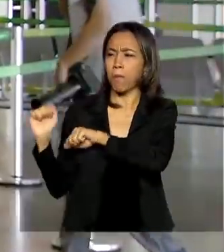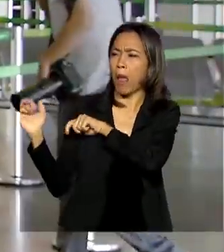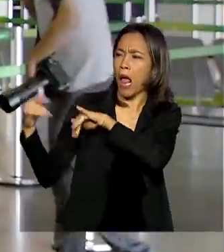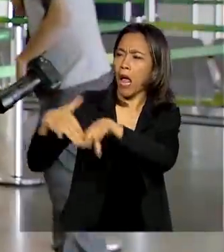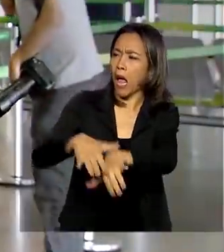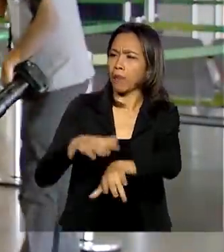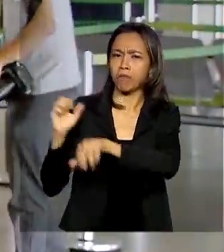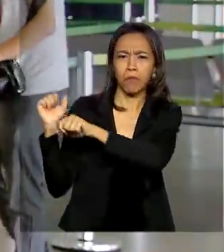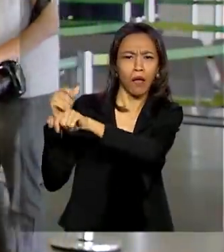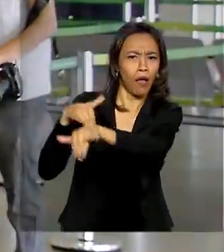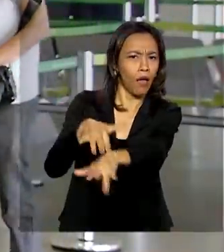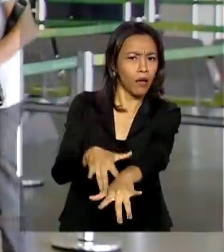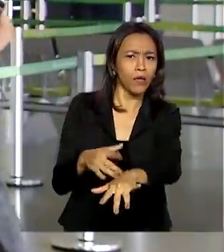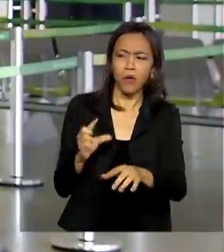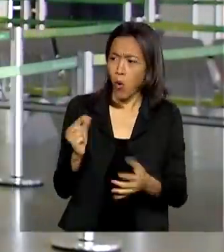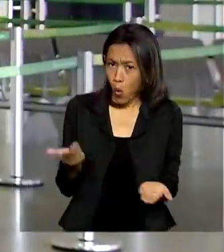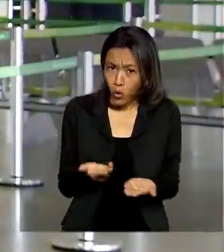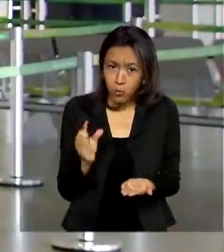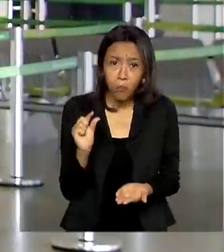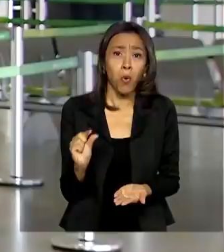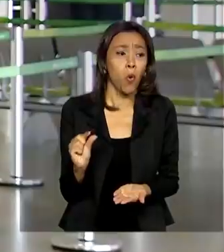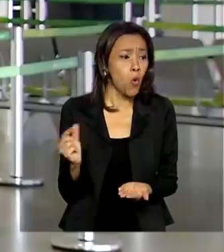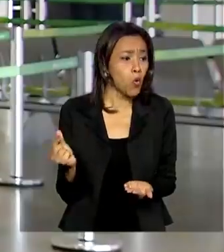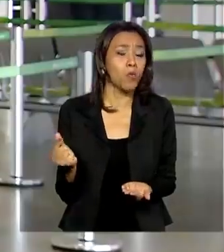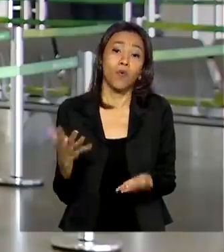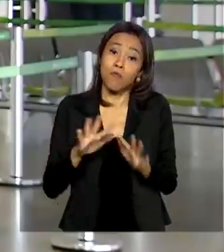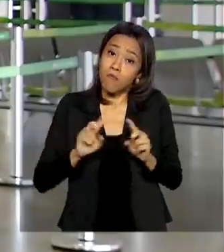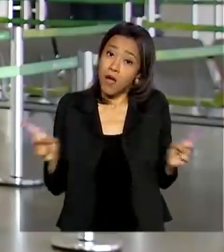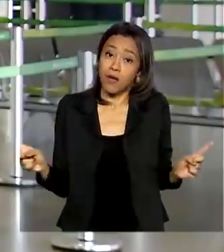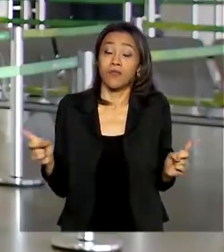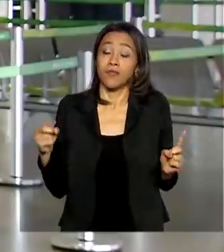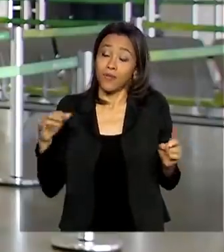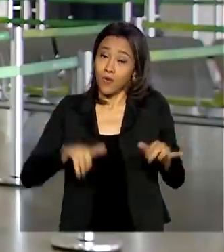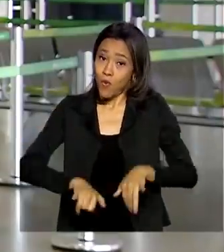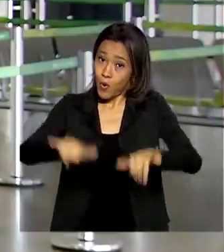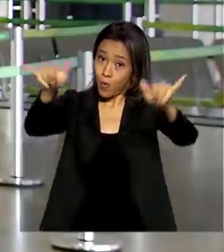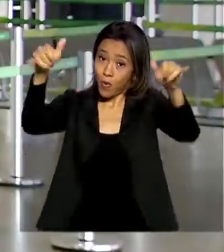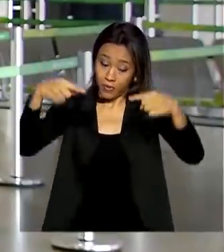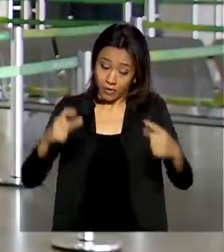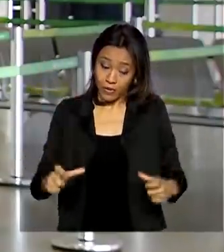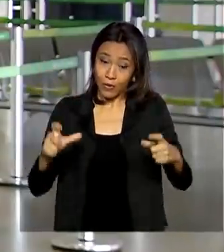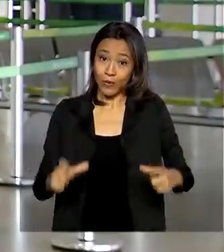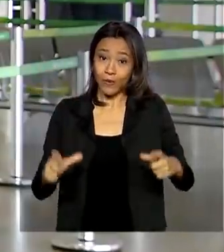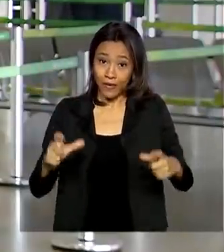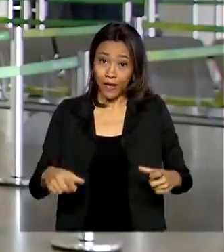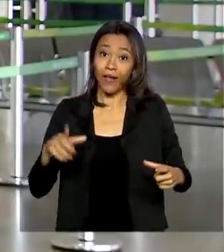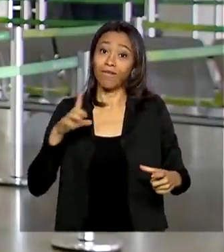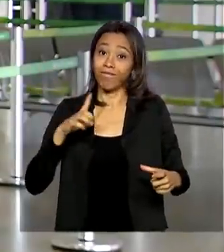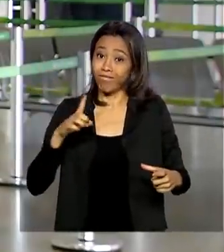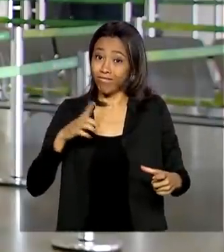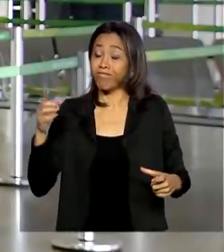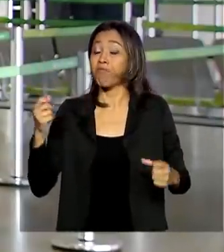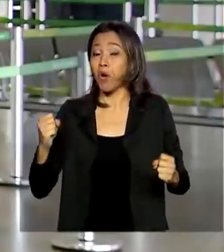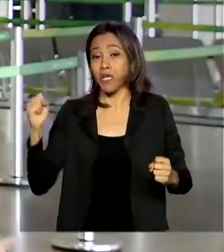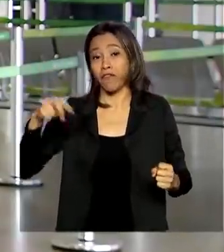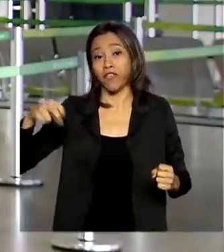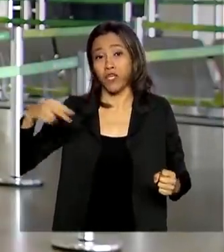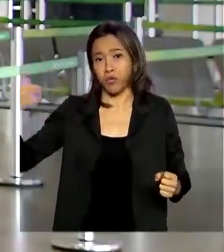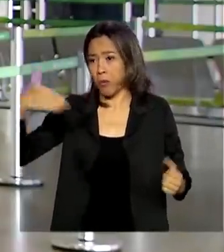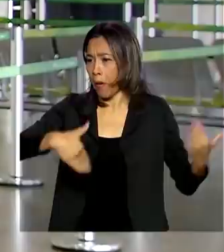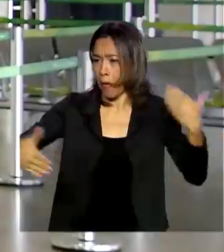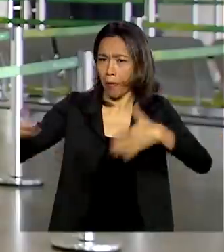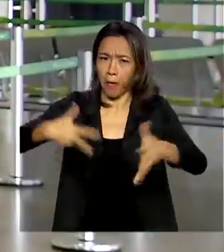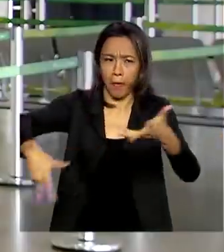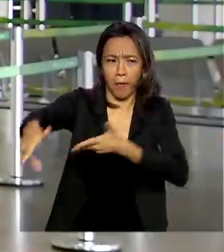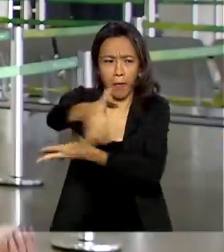contato e apesar do pouco movimento, o aeroporto não deixa de ser um local onde pode ter a entrada do vírus, assim como a